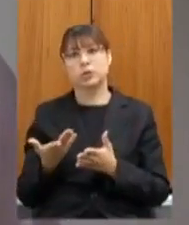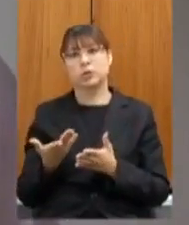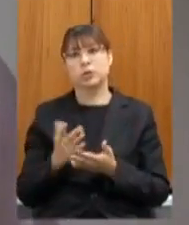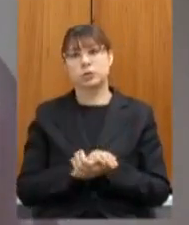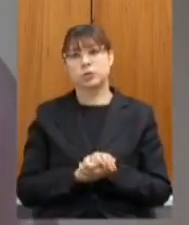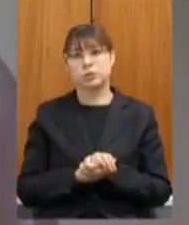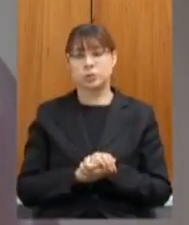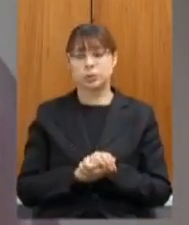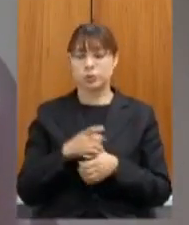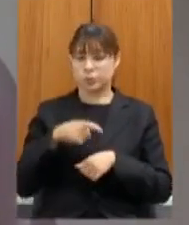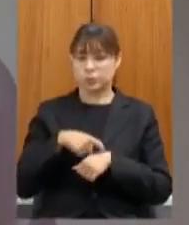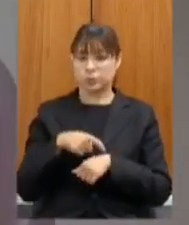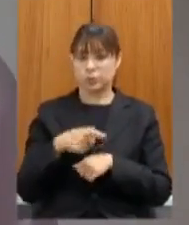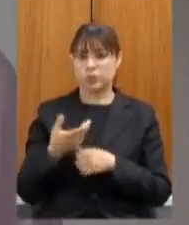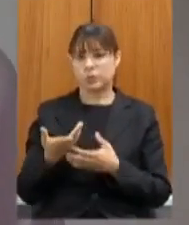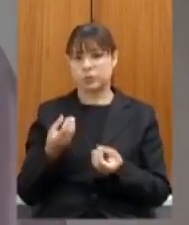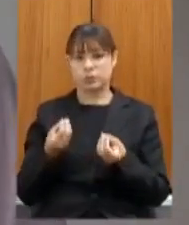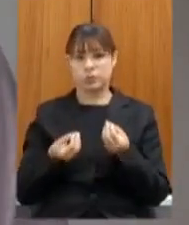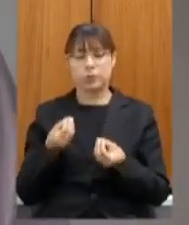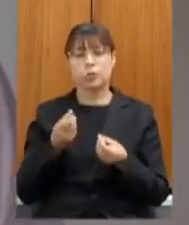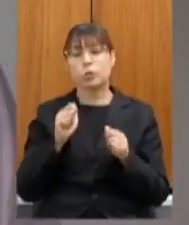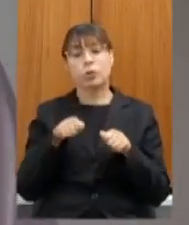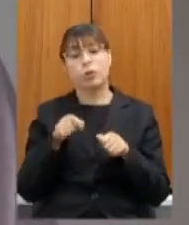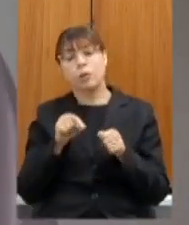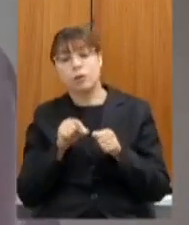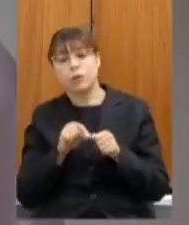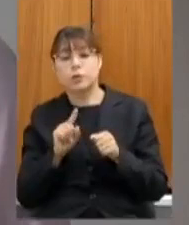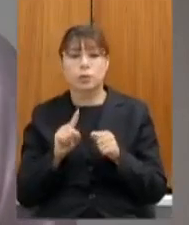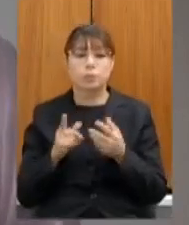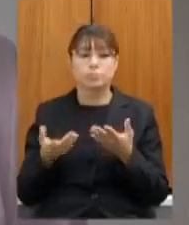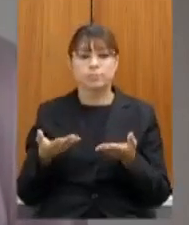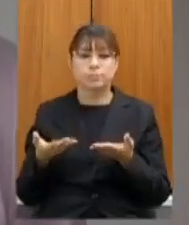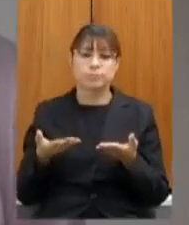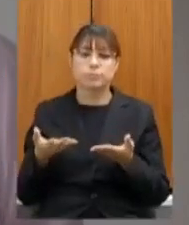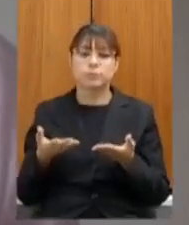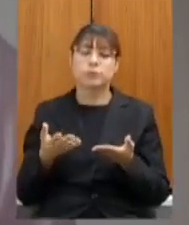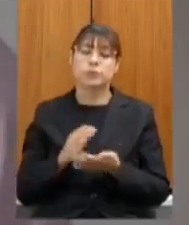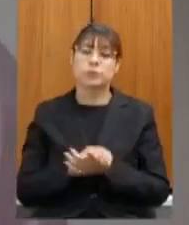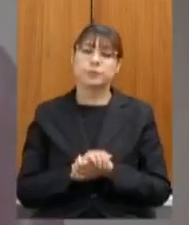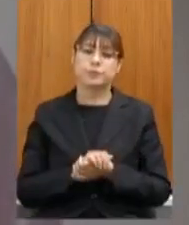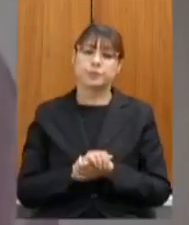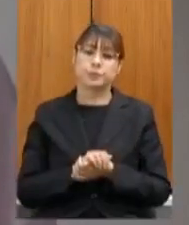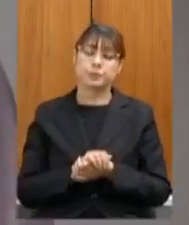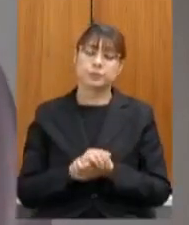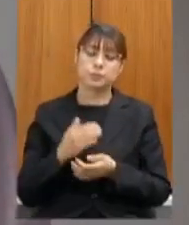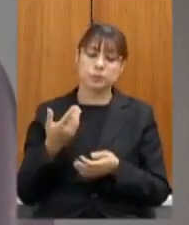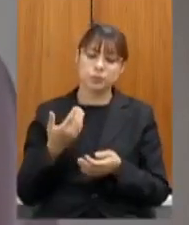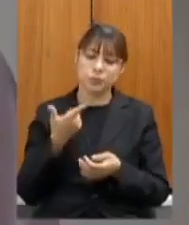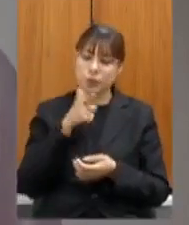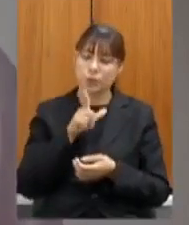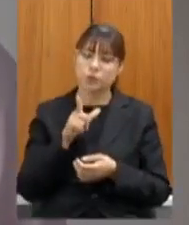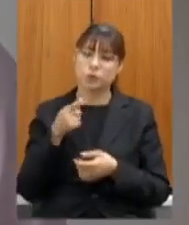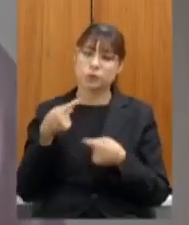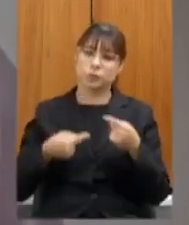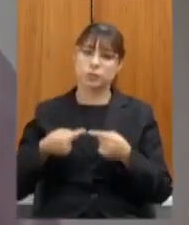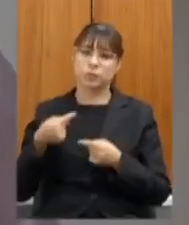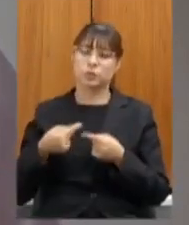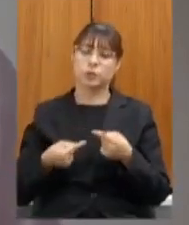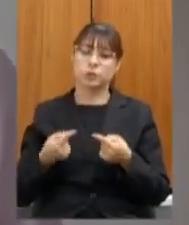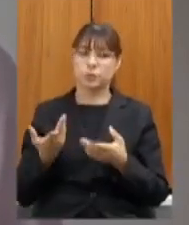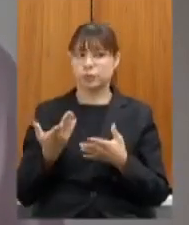desse momento ver o que pode o que se consegue contemplar já está com um debate mais também